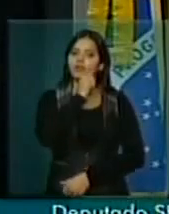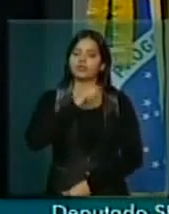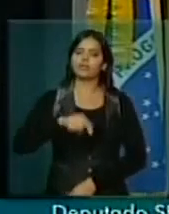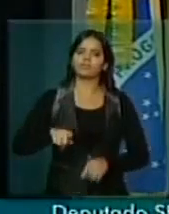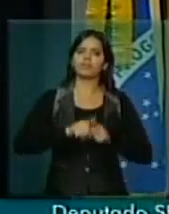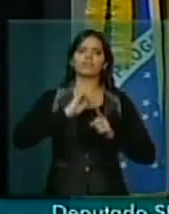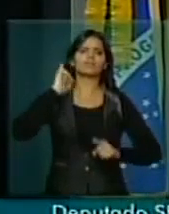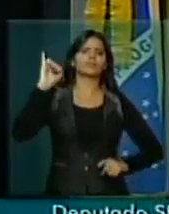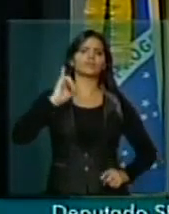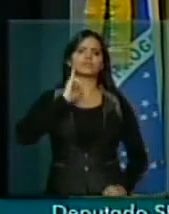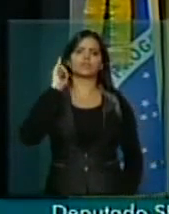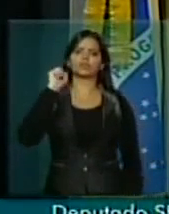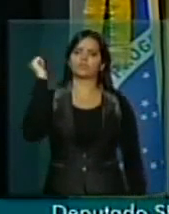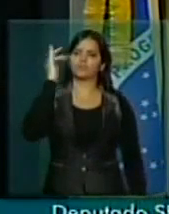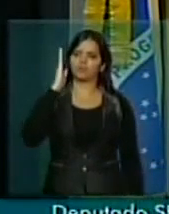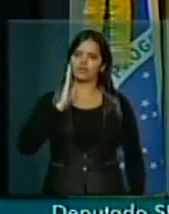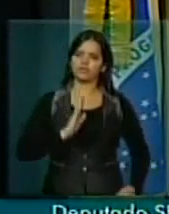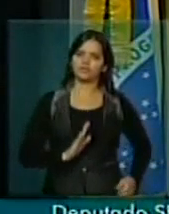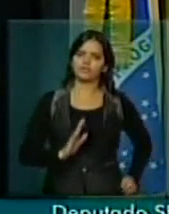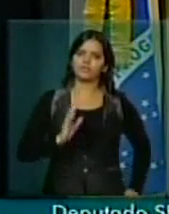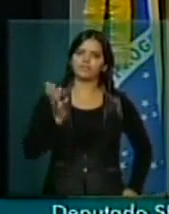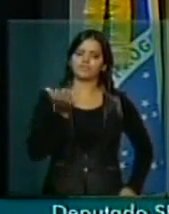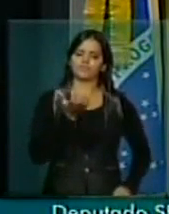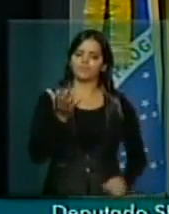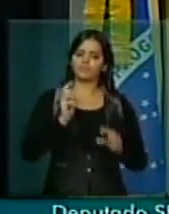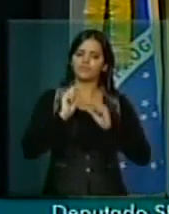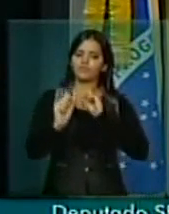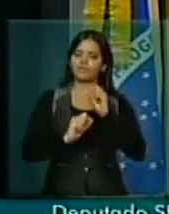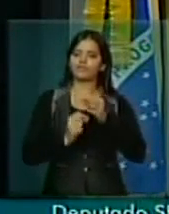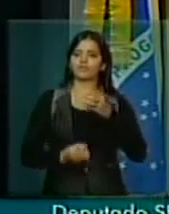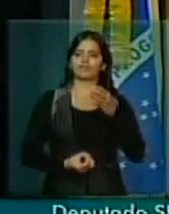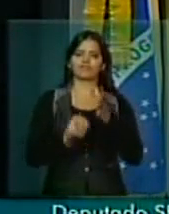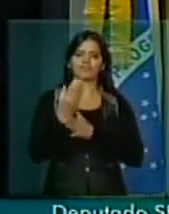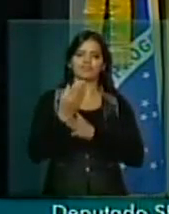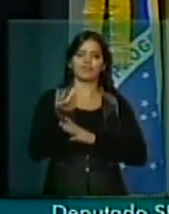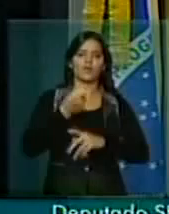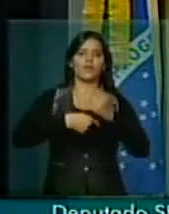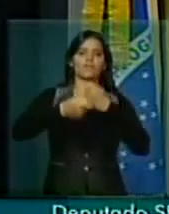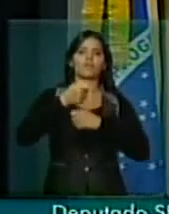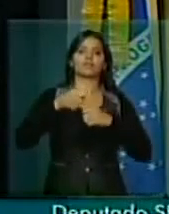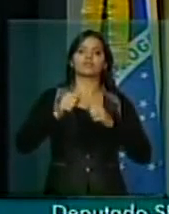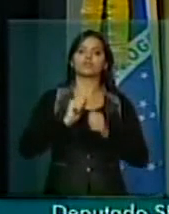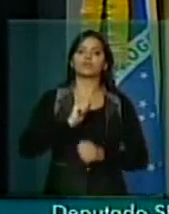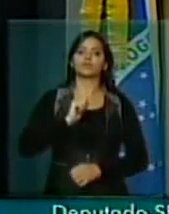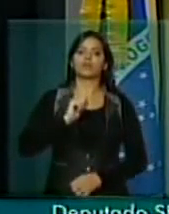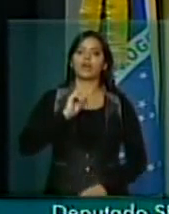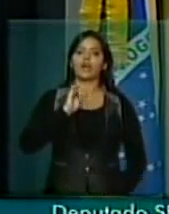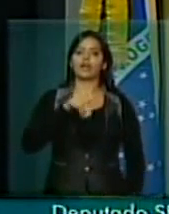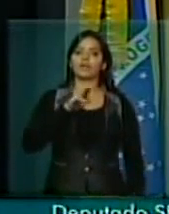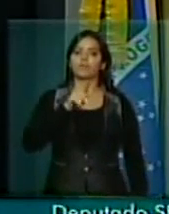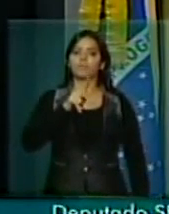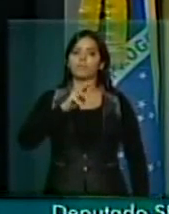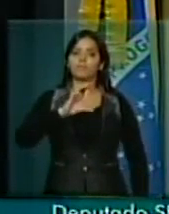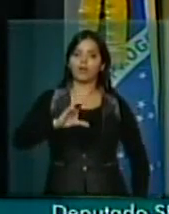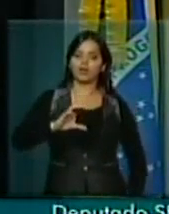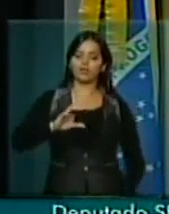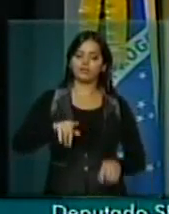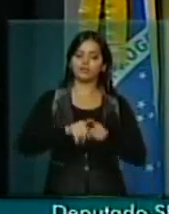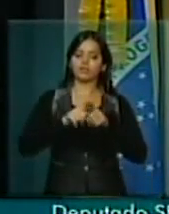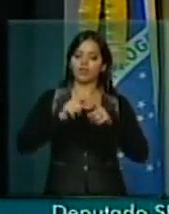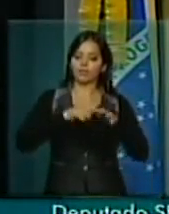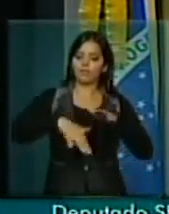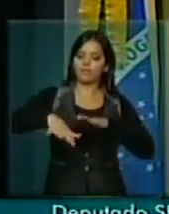Brasil, que esse projeto se refere à instalação de uma área de livre comércio no município de Oiapoque, deputado Kleber Verde, na